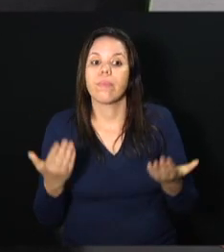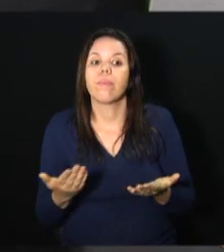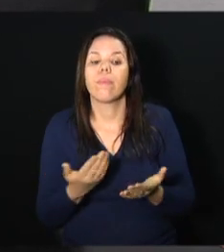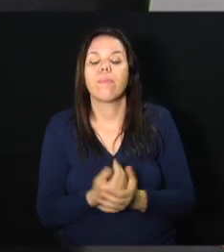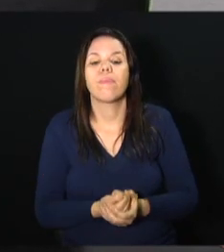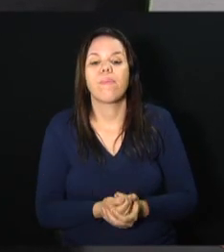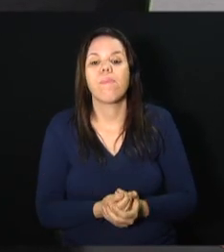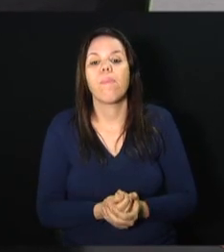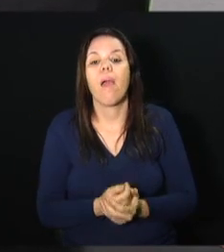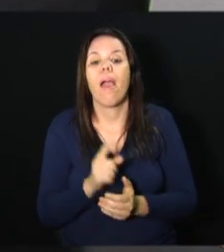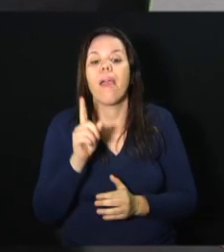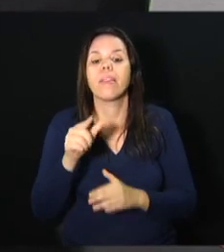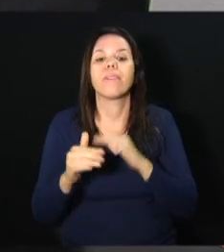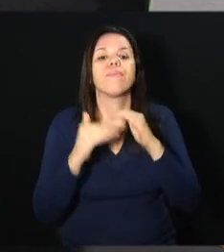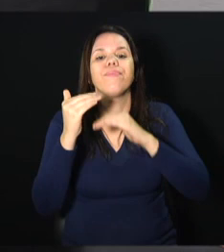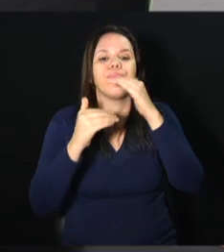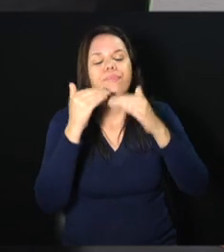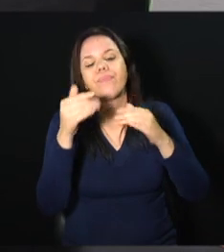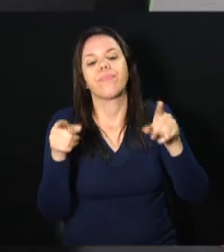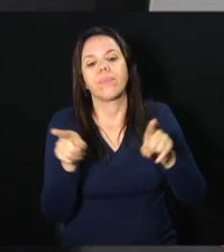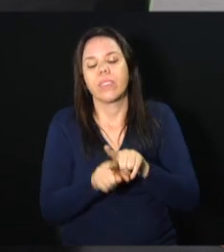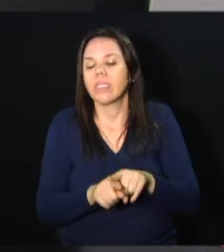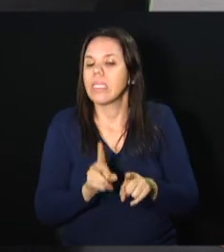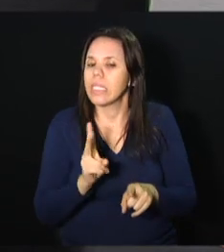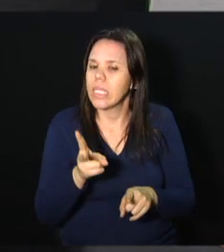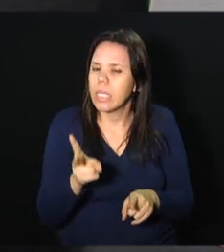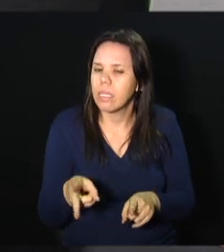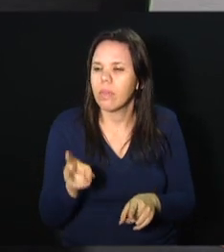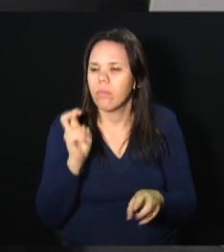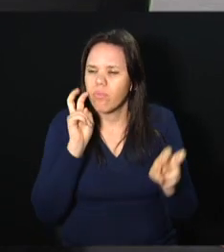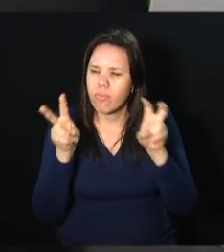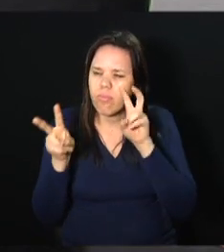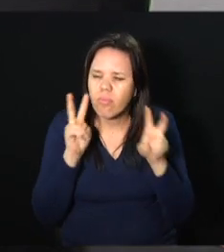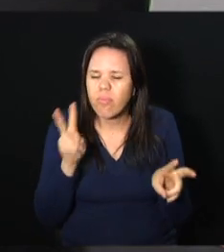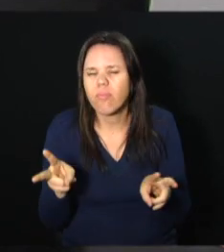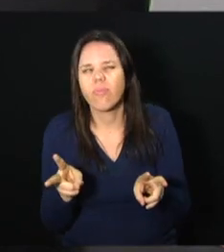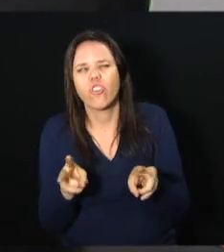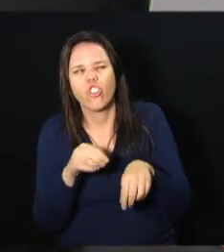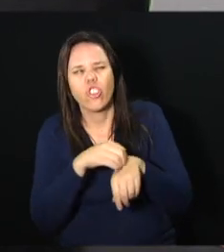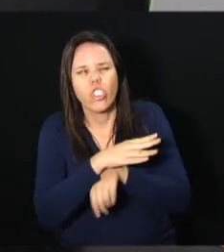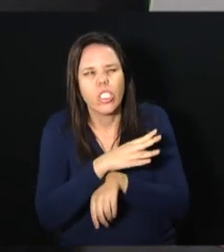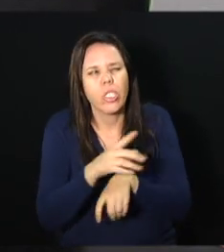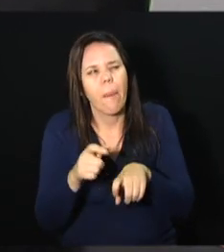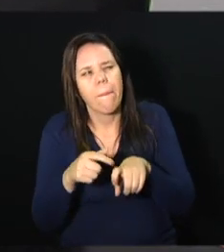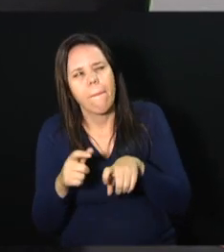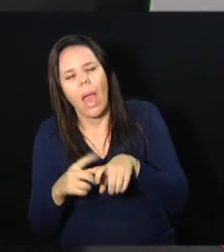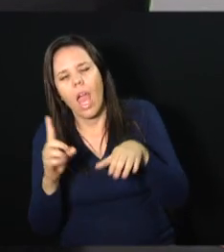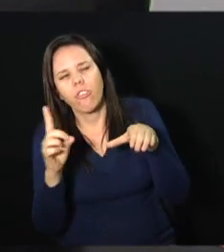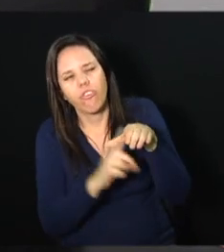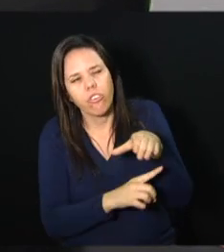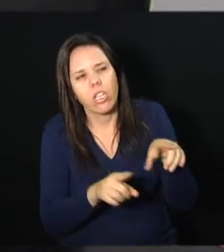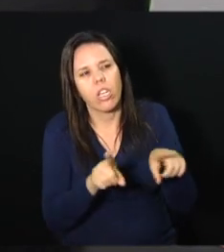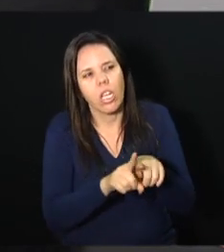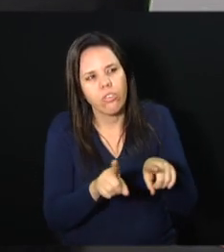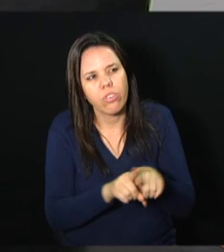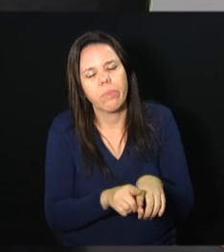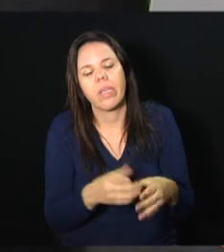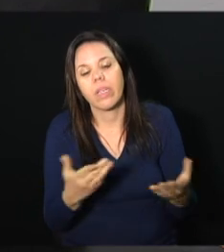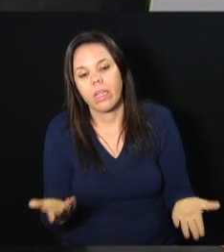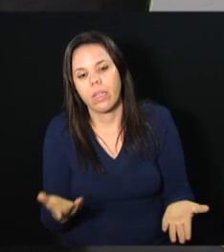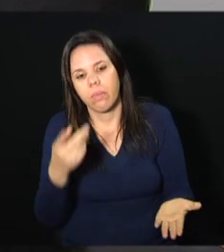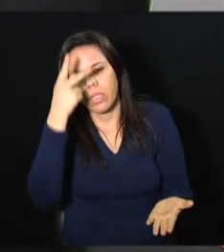essa evolução acabou sendo sempre ouvindo o médico, ouvindo os pacientes e acompanhando as tendências,